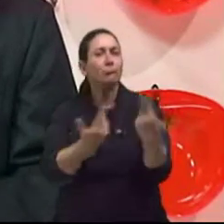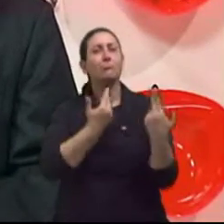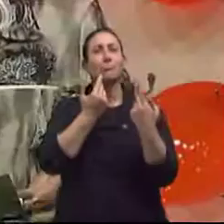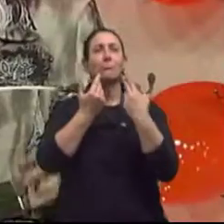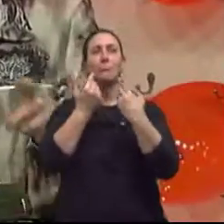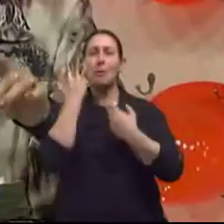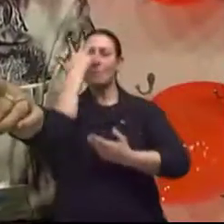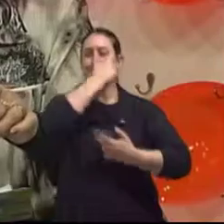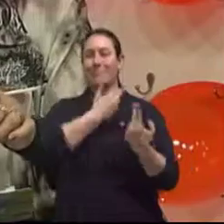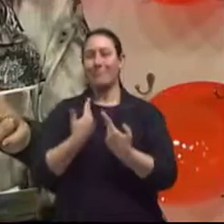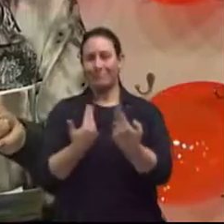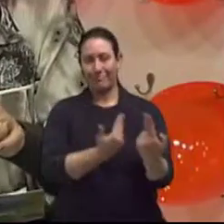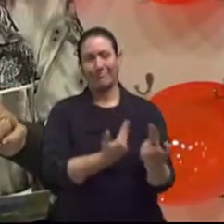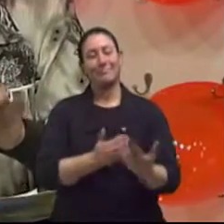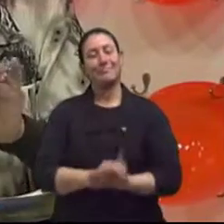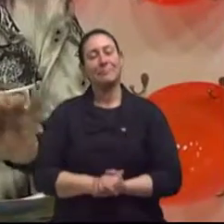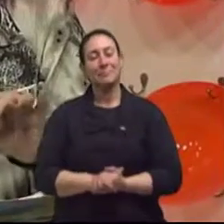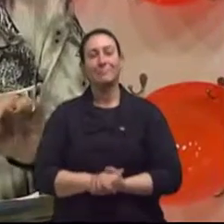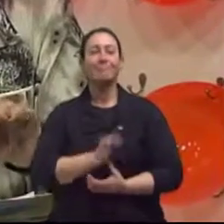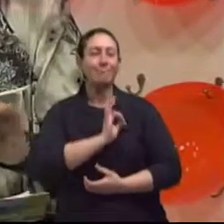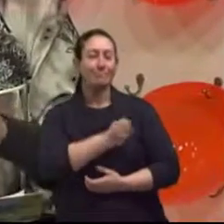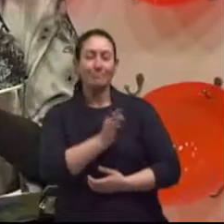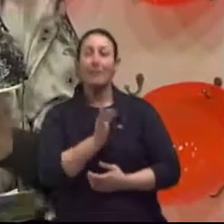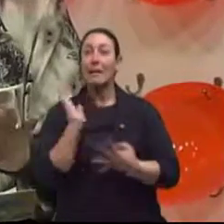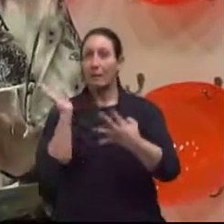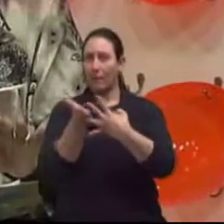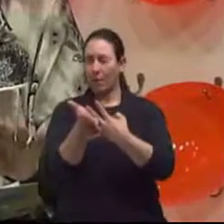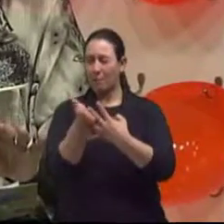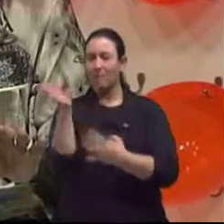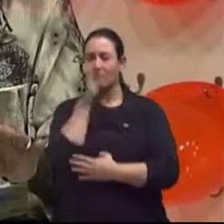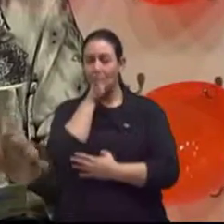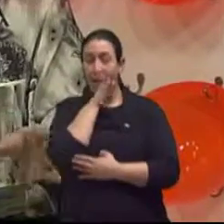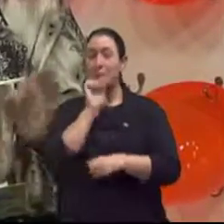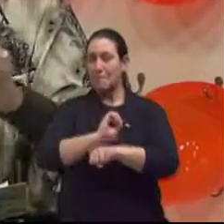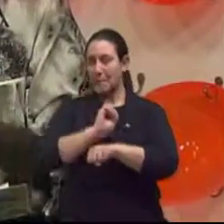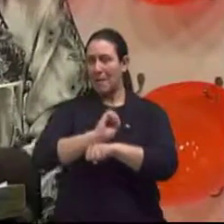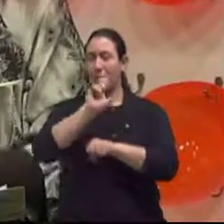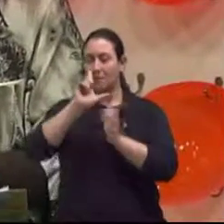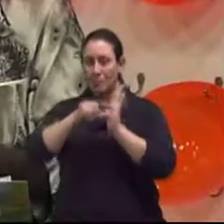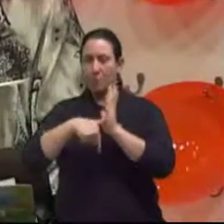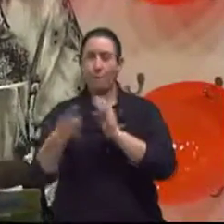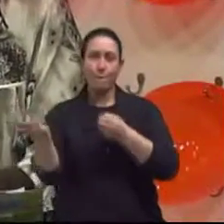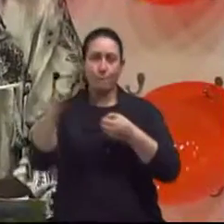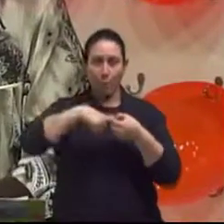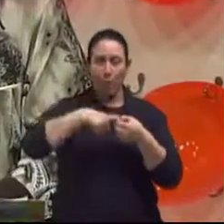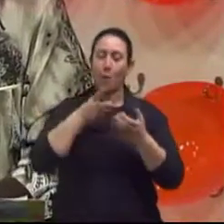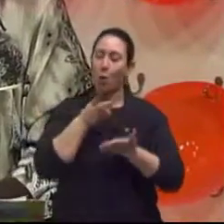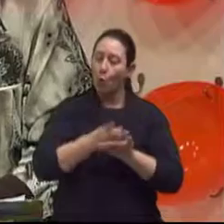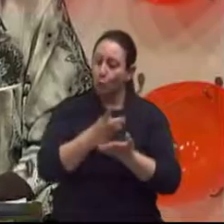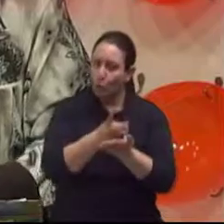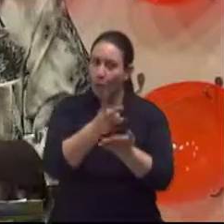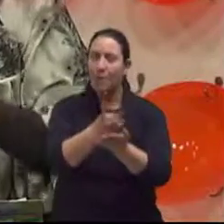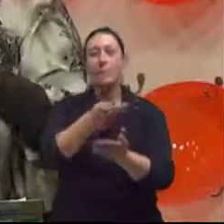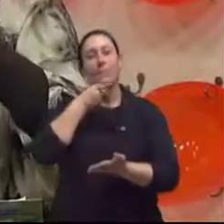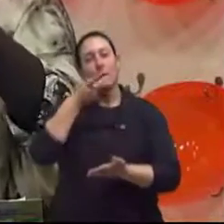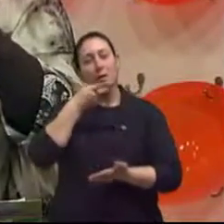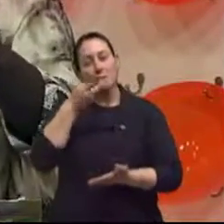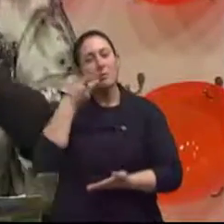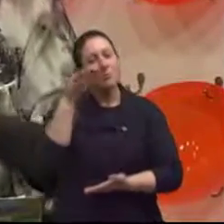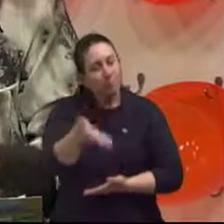Claro. Nós vamos a um pequeno intervalo, ele é muito curto, nós estamos só na metade do programa e a gente volta para continuar falando